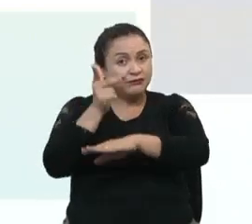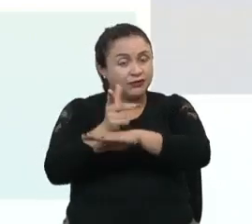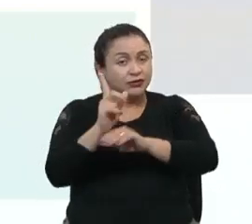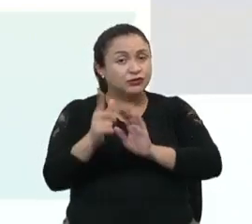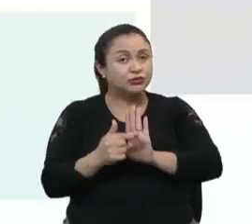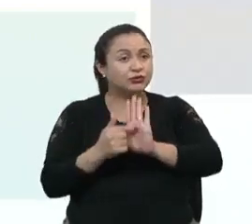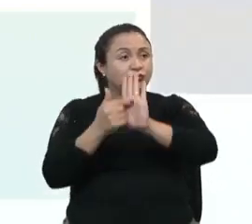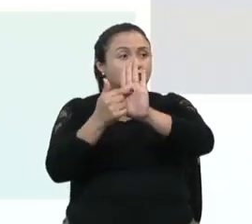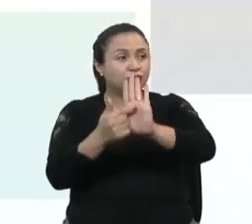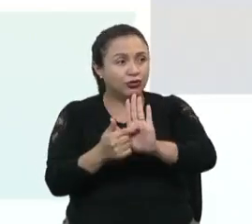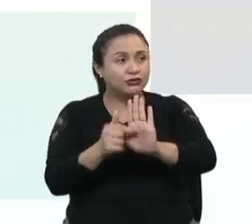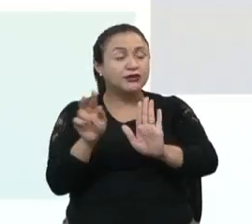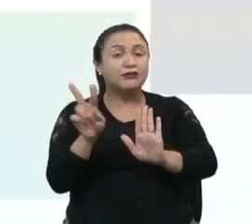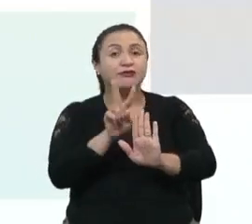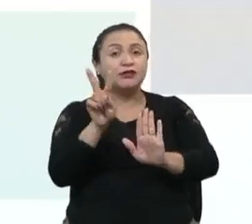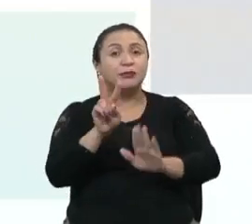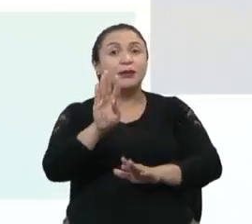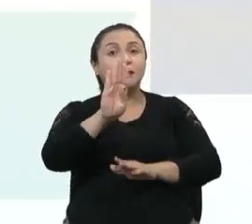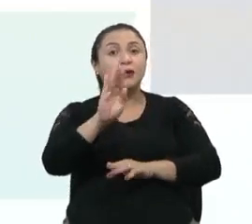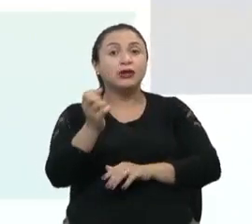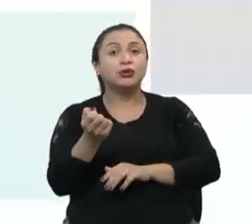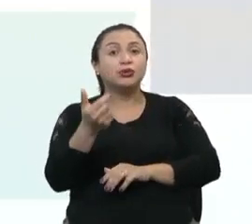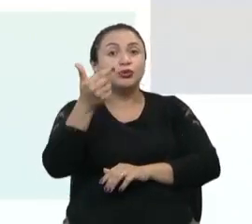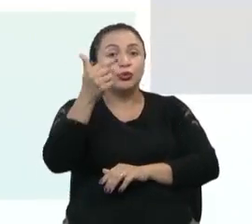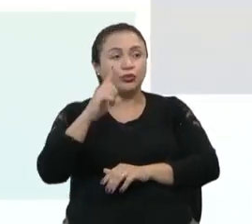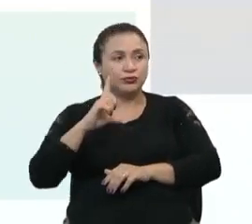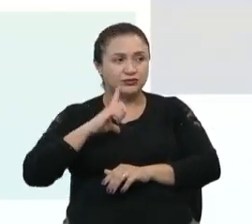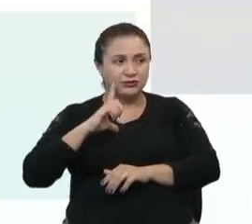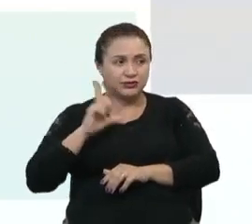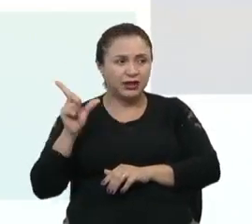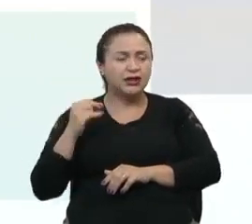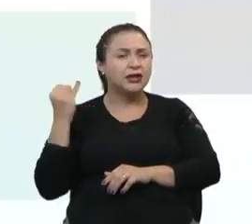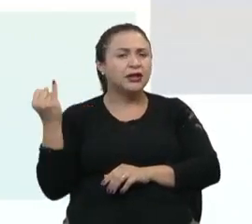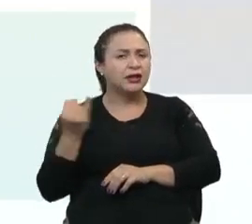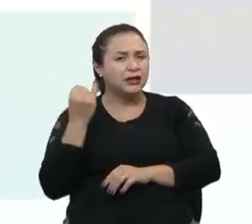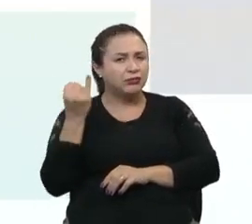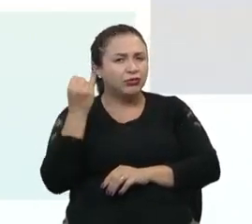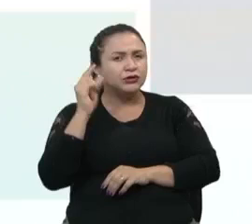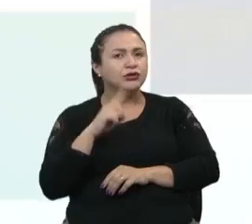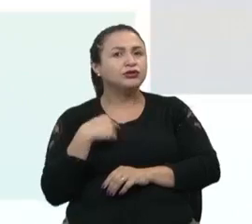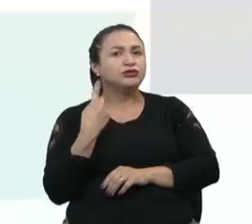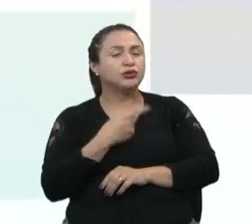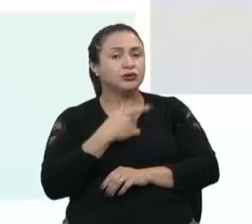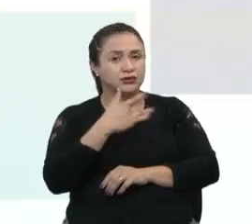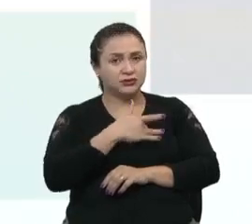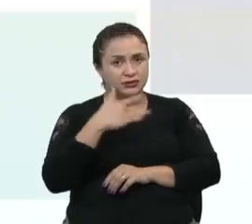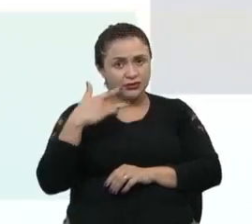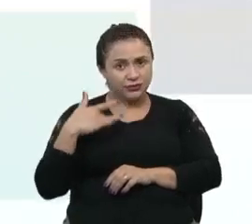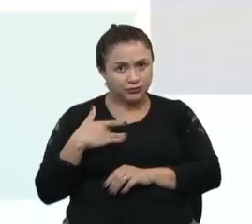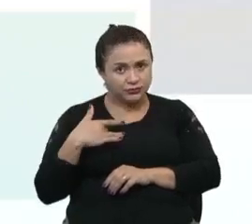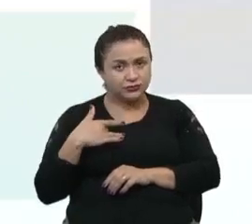querida vitamina B12, tão importante para a nossa saúde